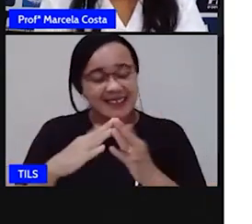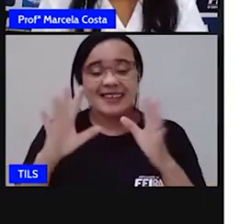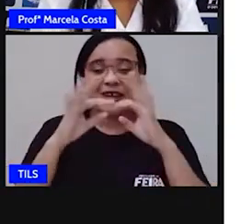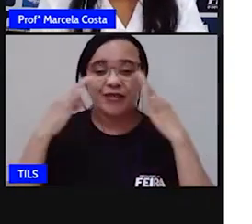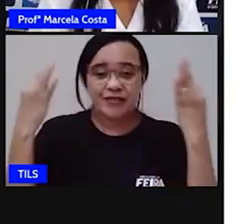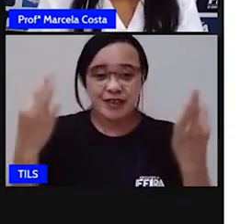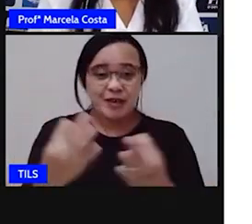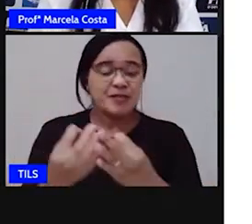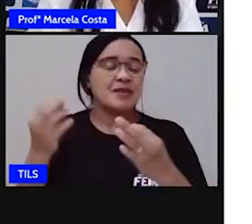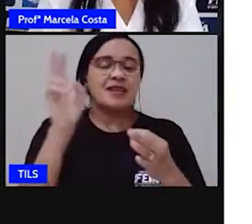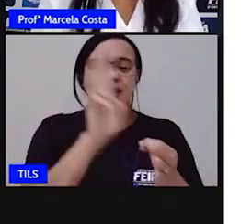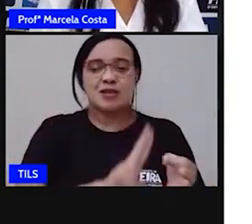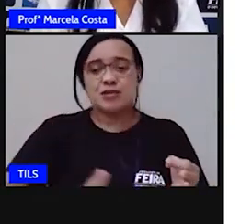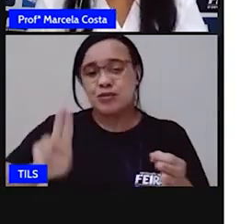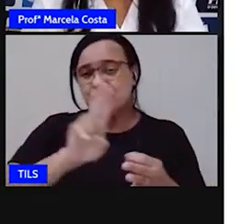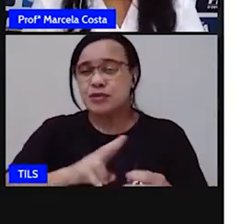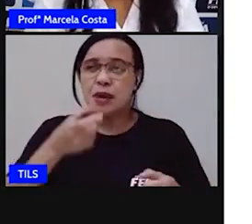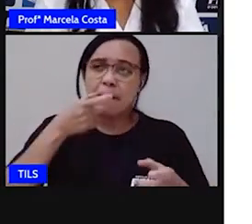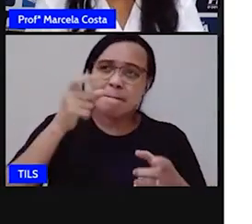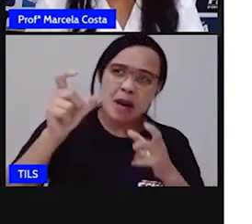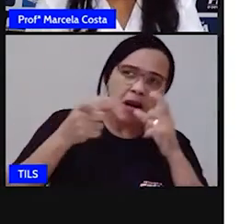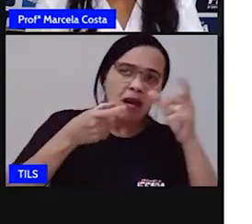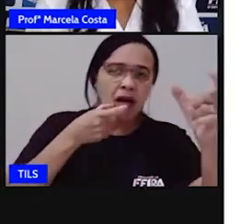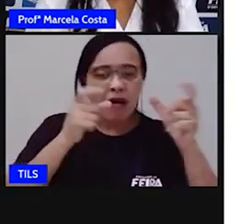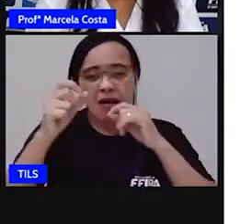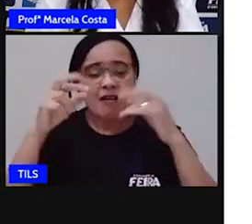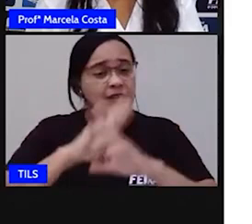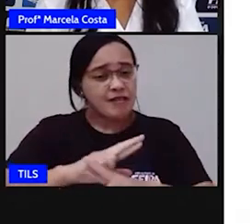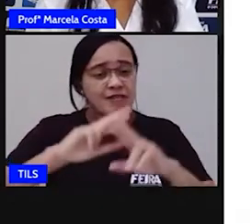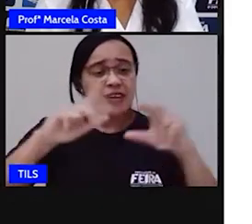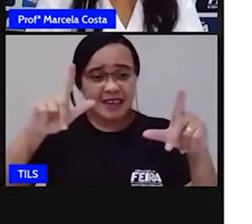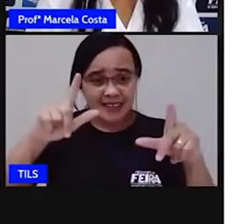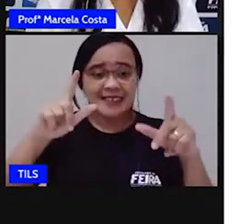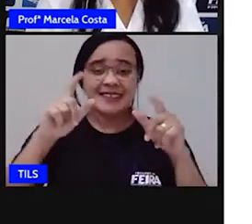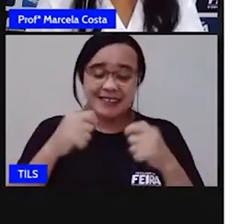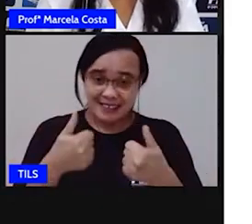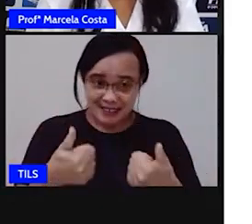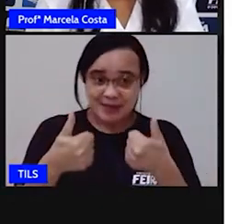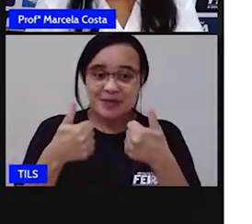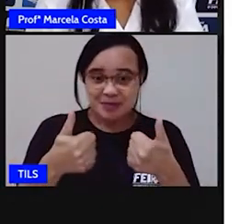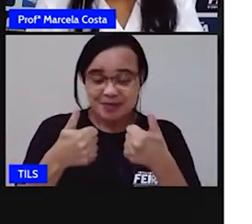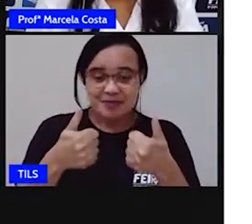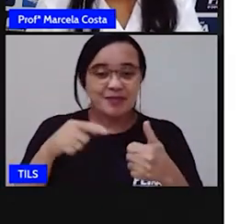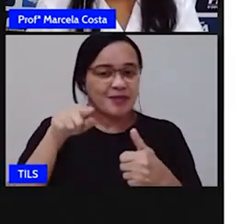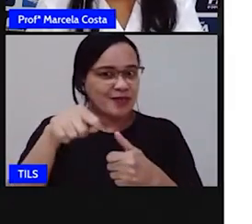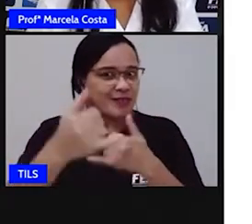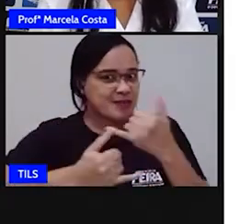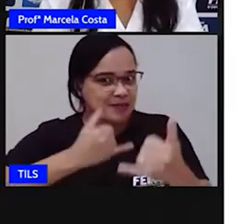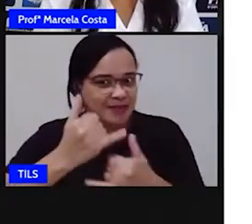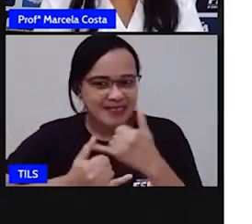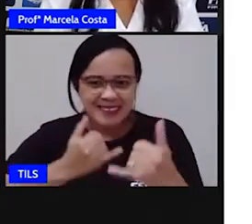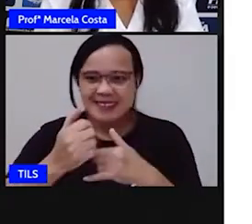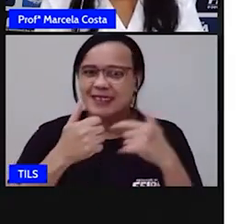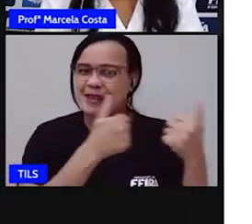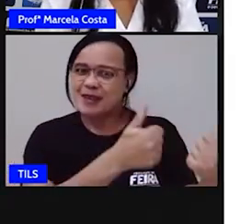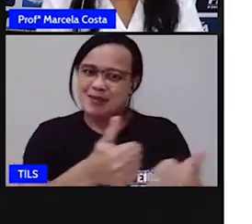utilizando outras palavras para fazer esse joguinho. Tenho certeza que vocês vão se divertir bastante.